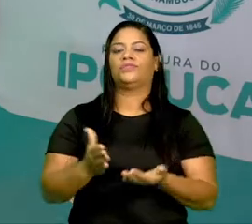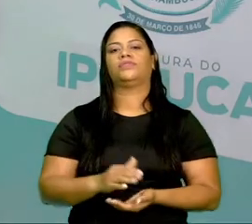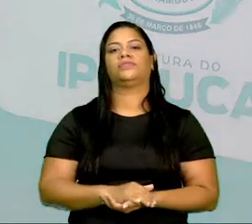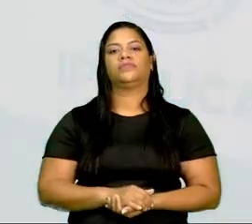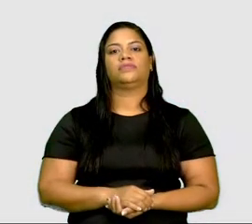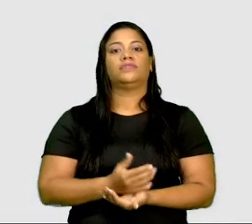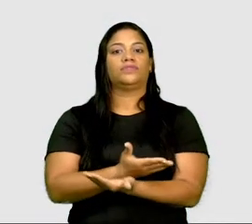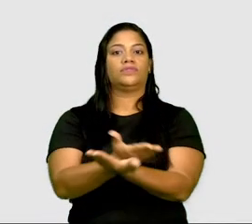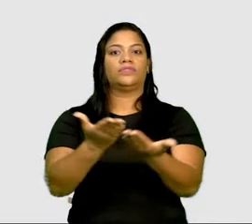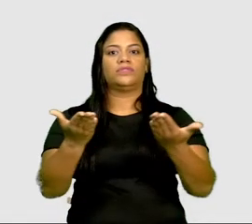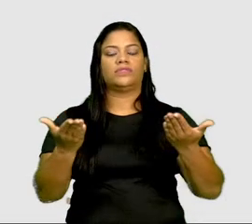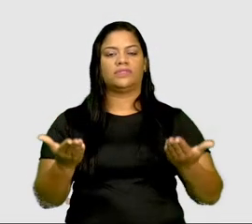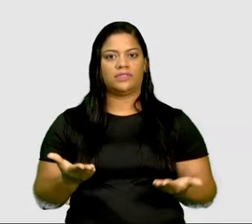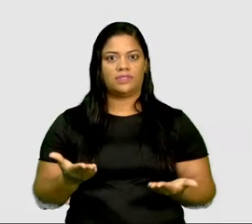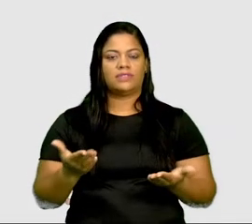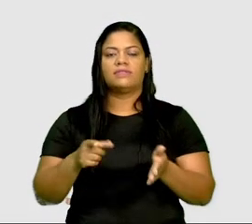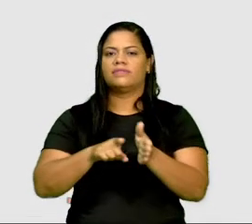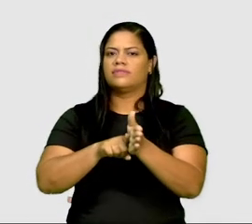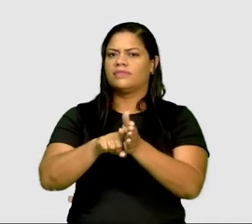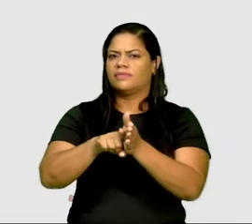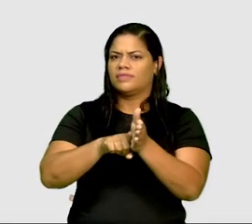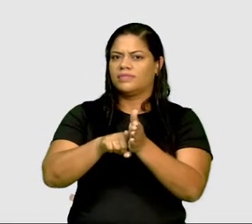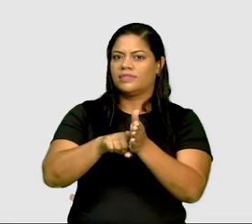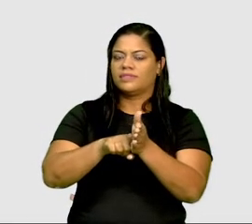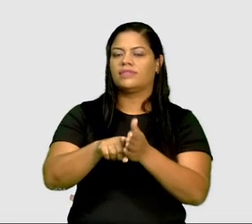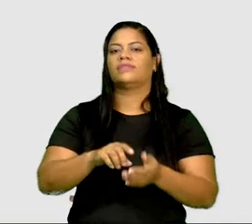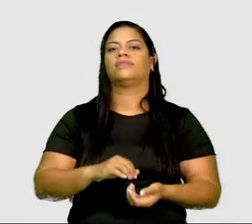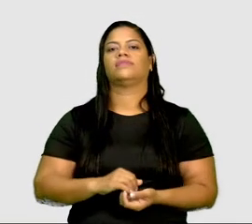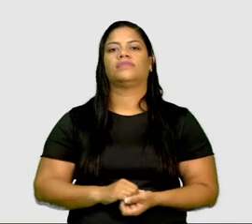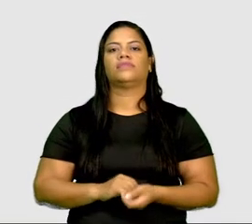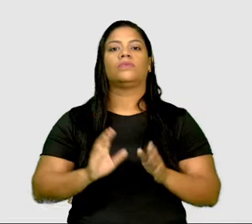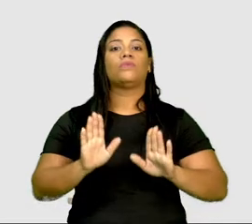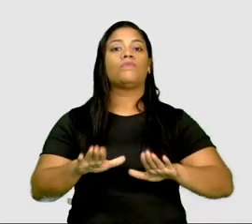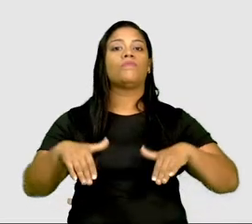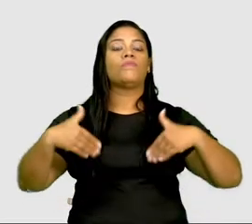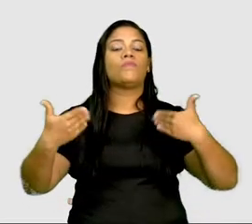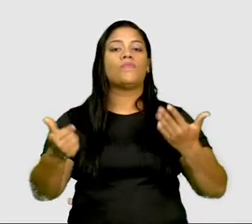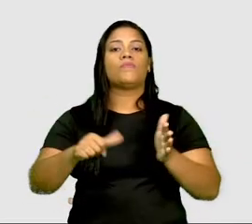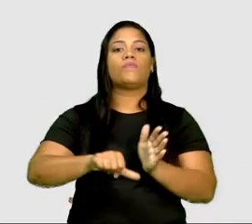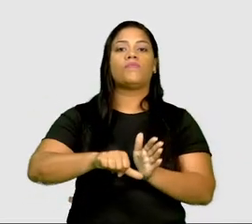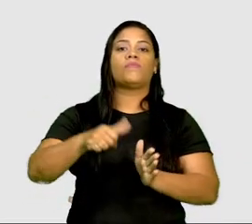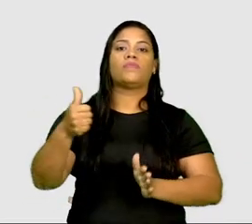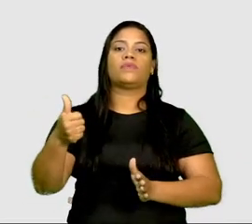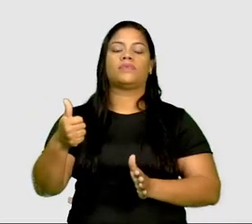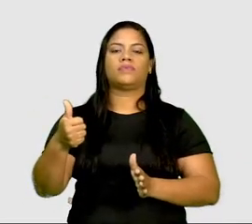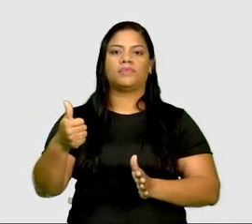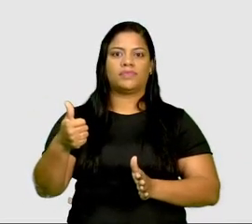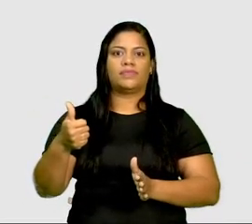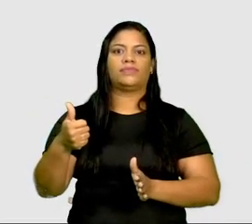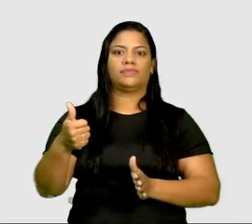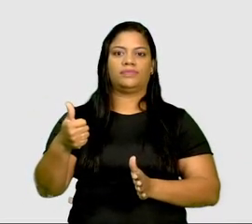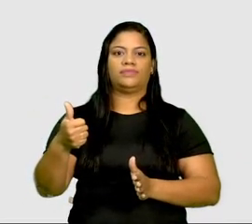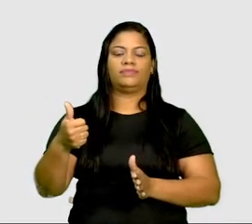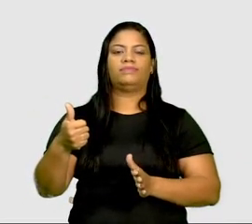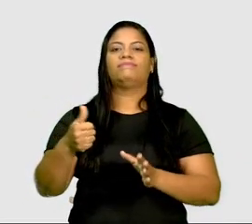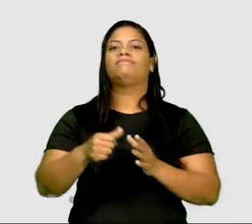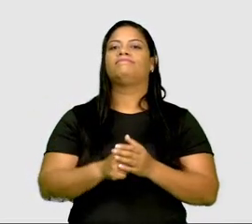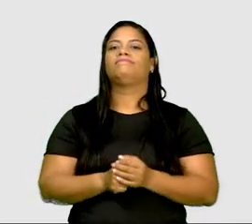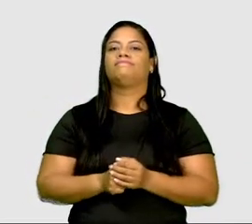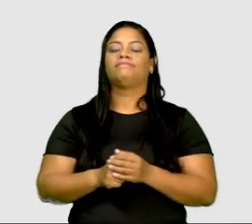Vocês irão pesquisar, tá certo? Qual foi o primeiro meio de transporte